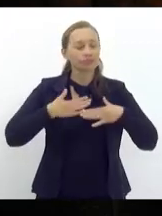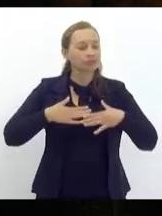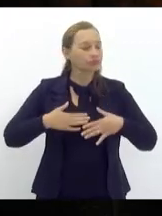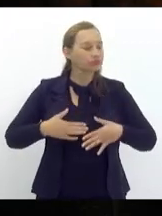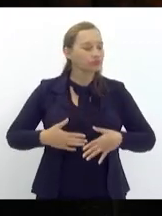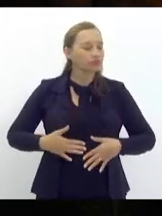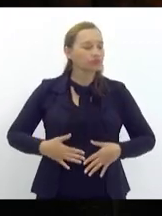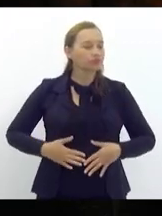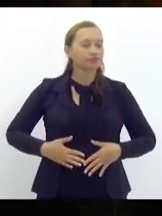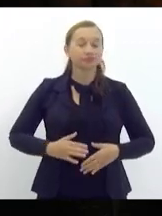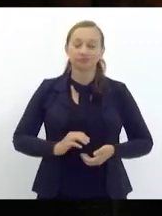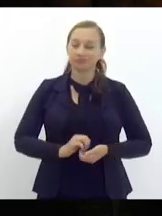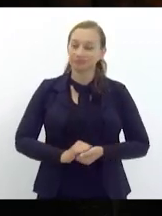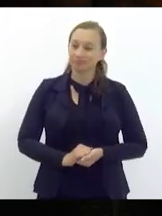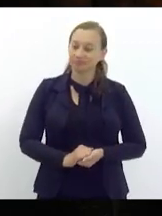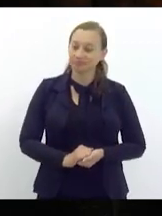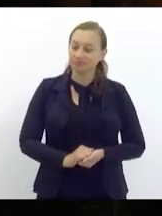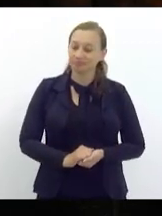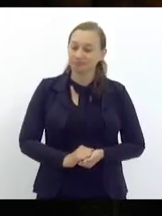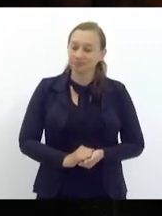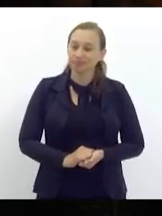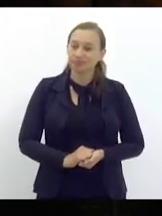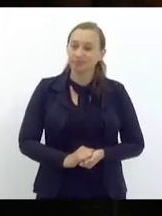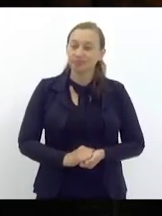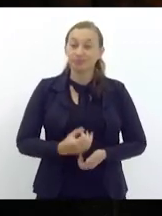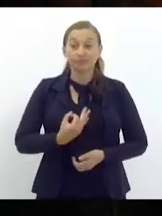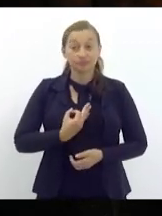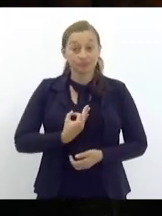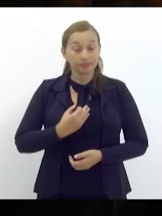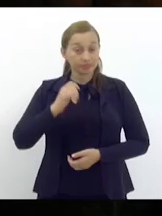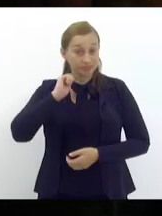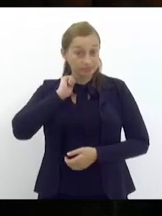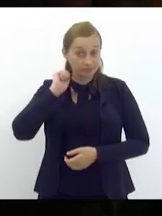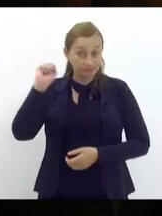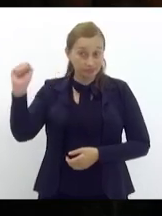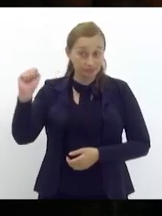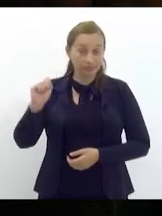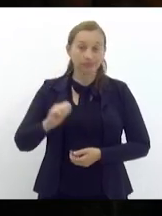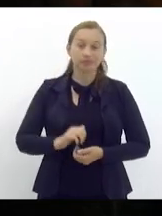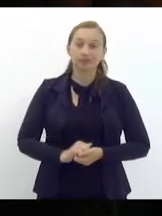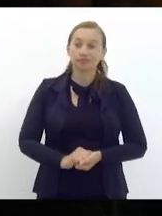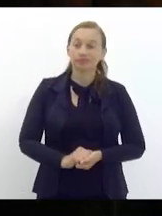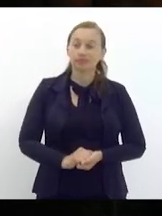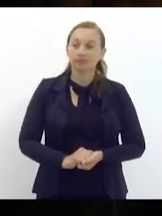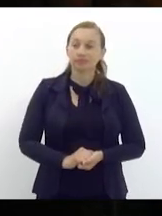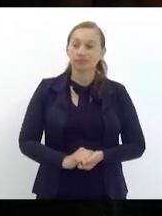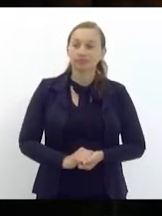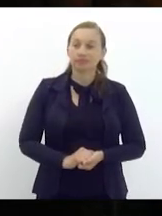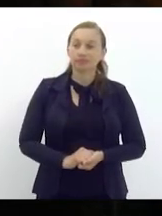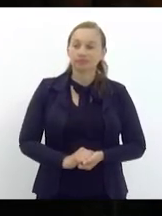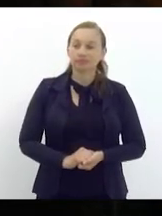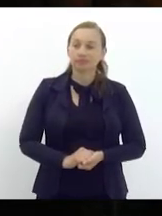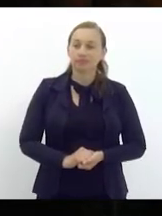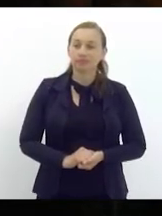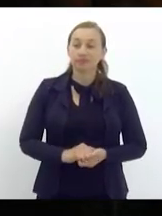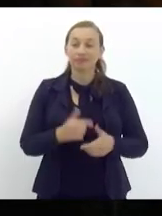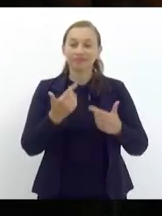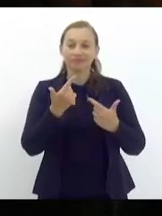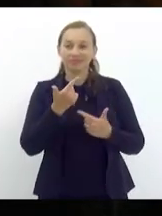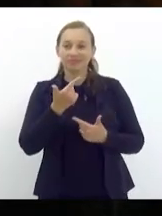a medalha tiradentes para o comediante ator